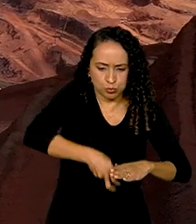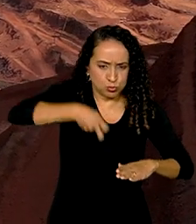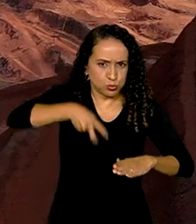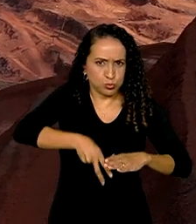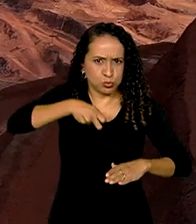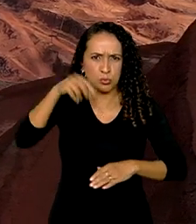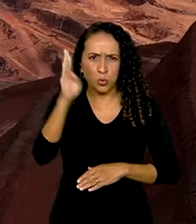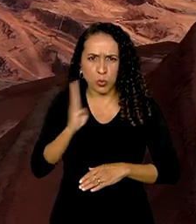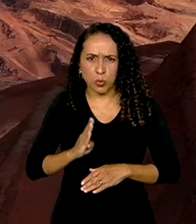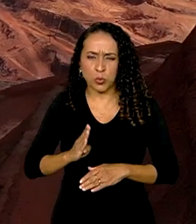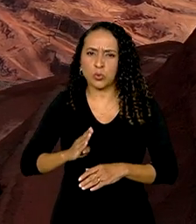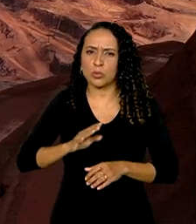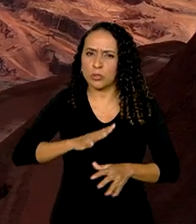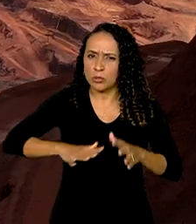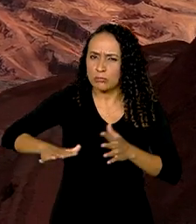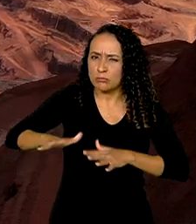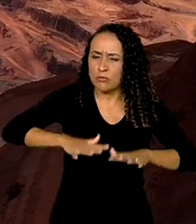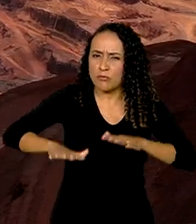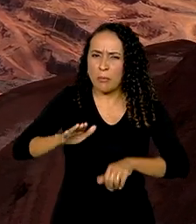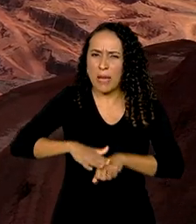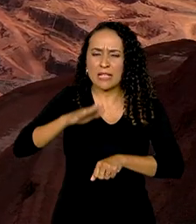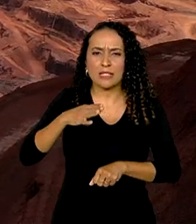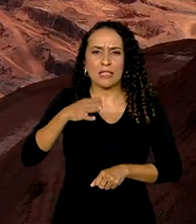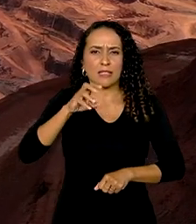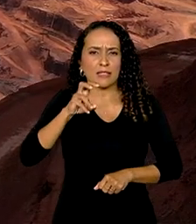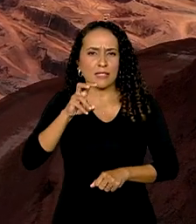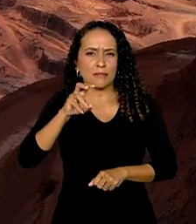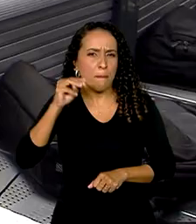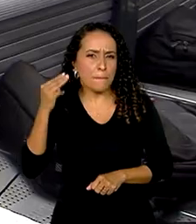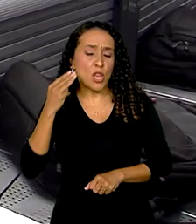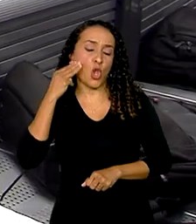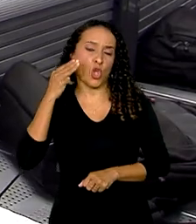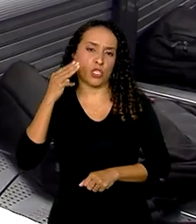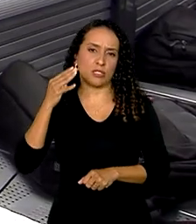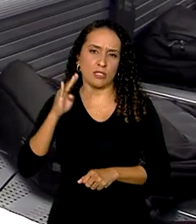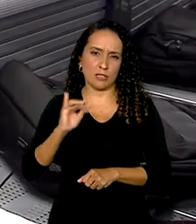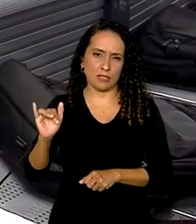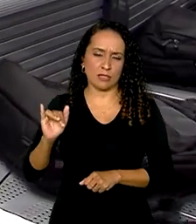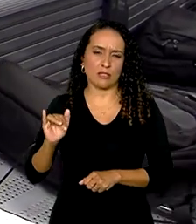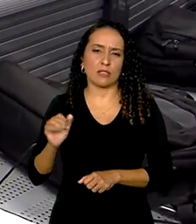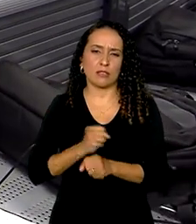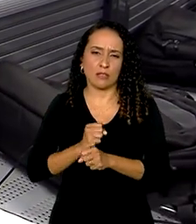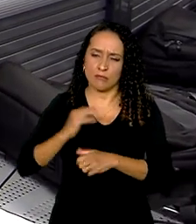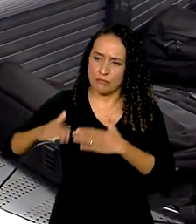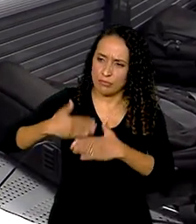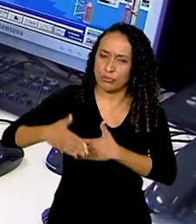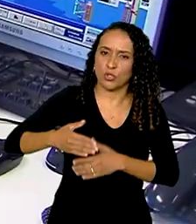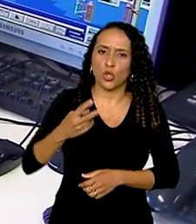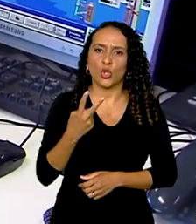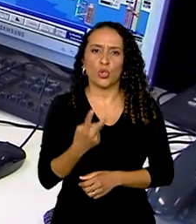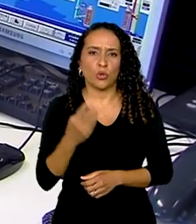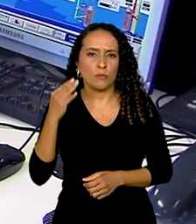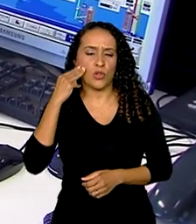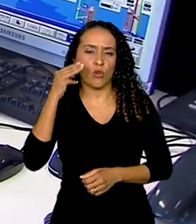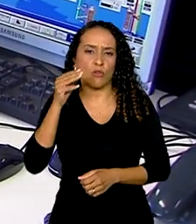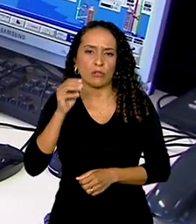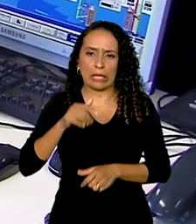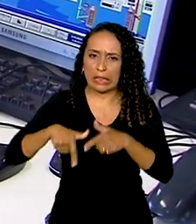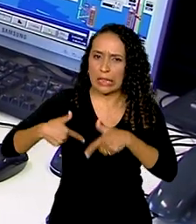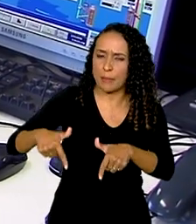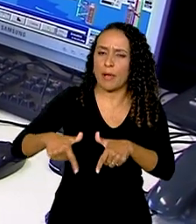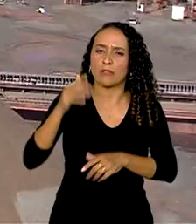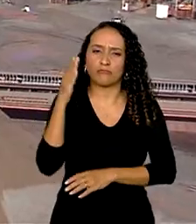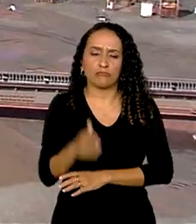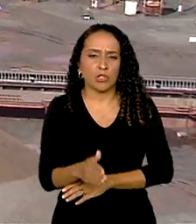movimenta mais de 85 bilhões de reais por ano, gera 2 milhões de empregos diretos e